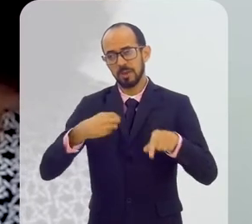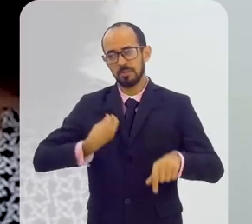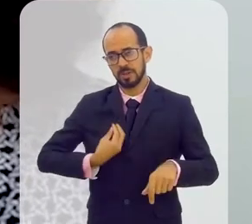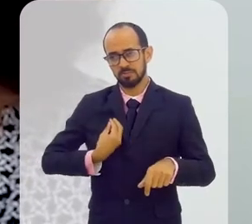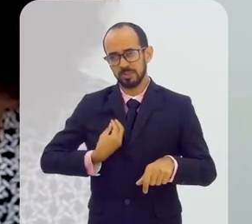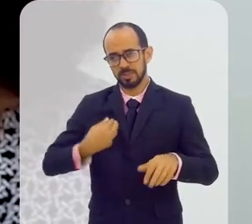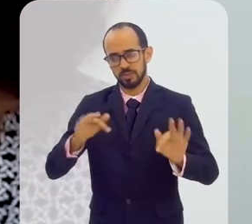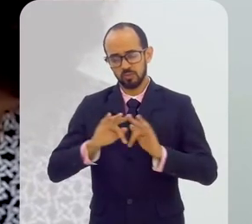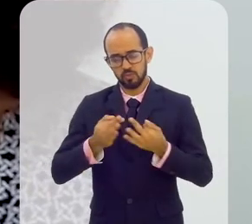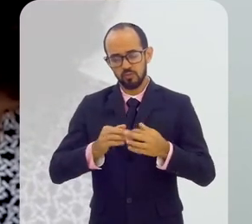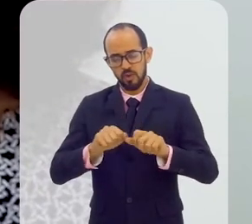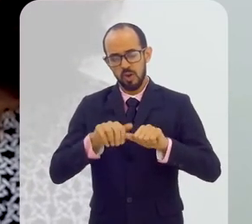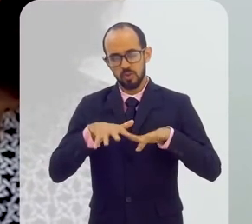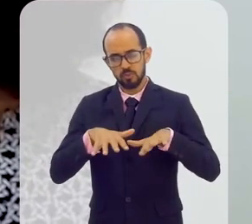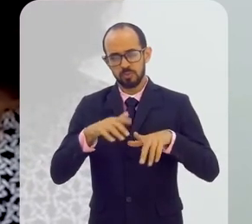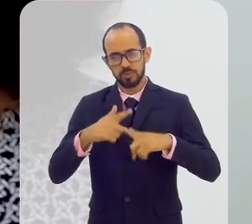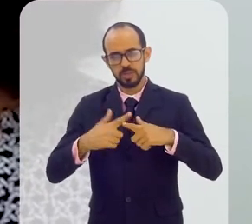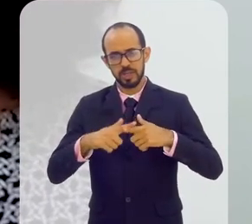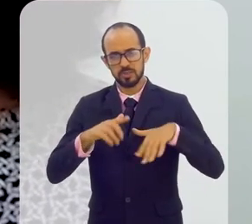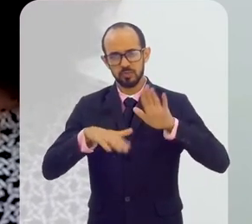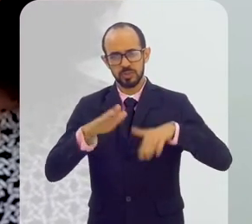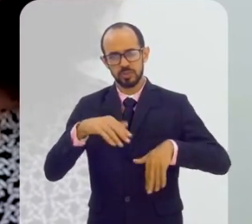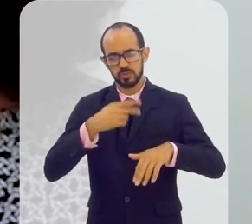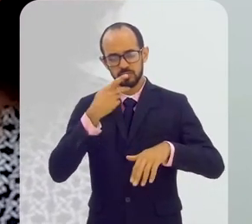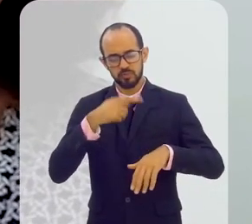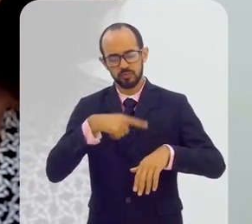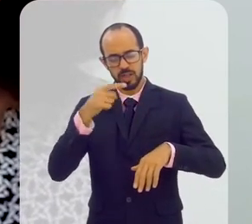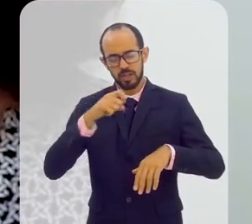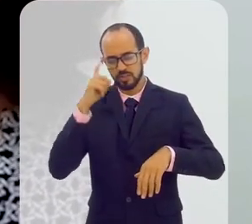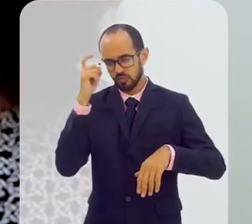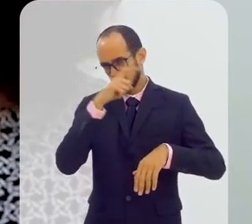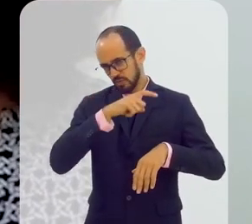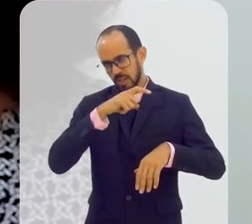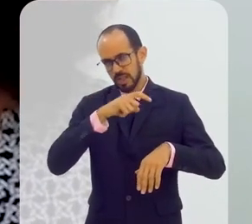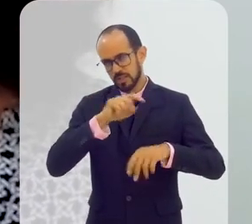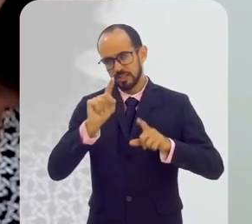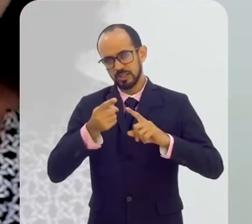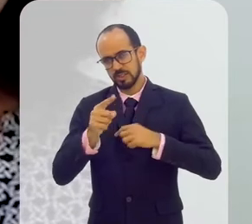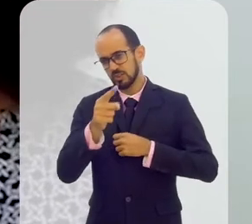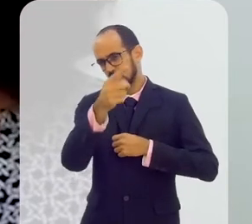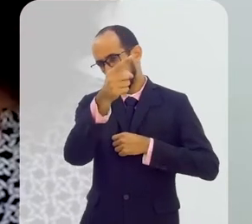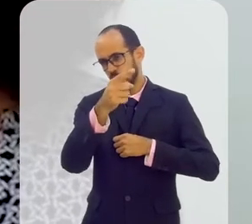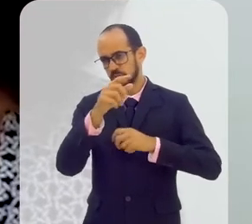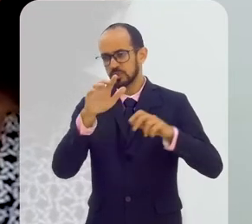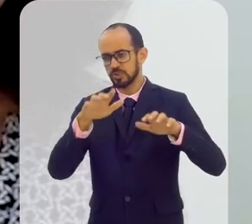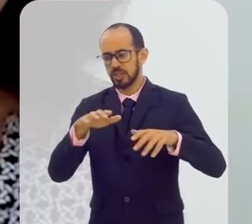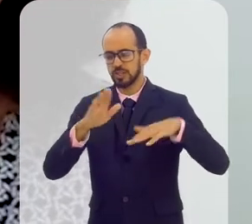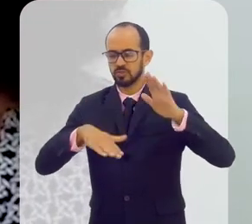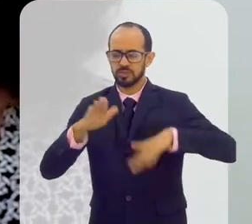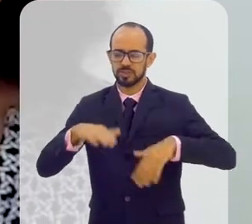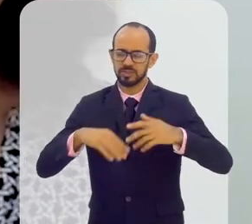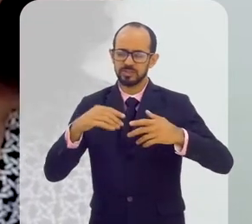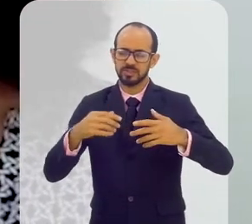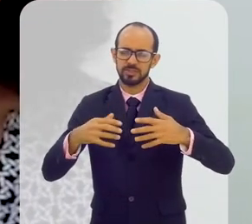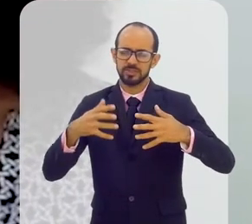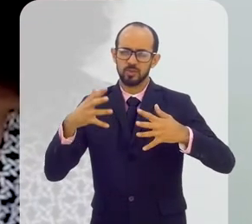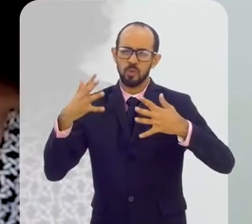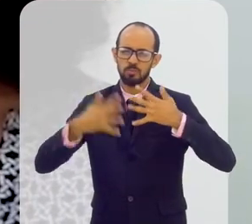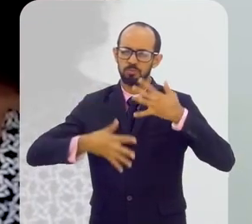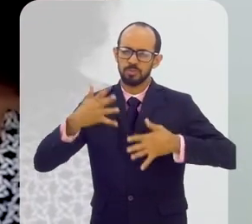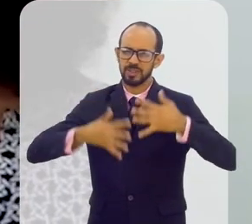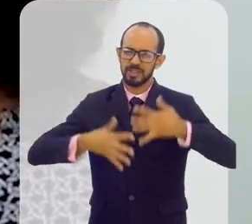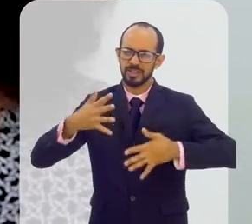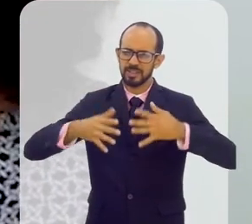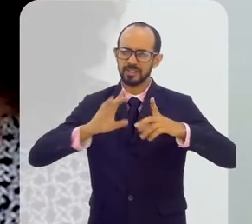principalmente pela participação no fórum, né? Porque a gente, às vezes, falar da dificuldade de deslocamento, a distância pode ser um